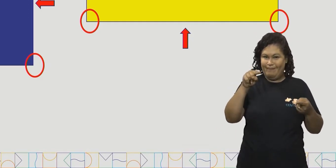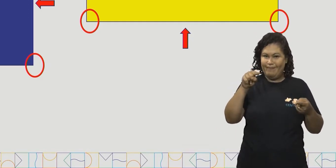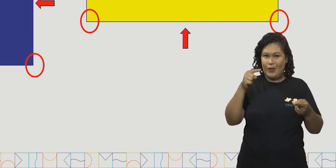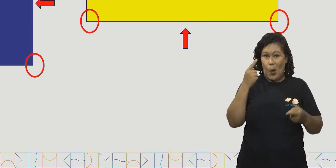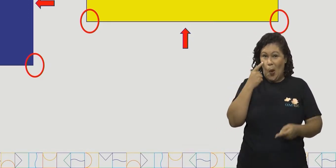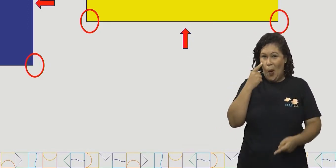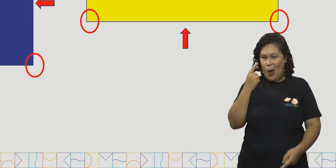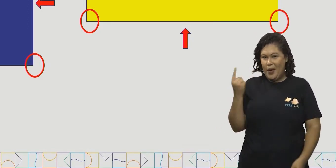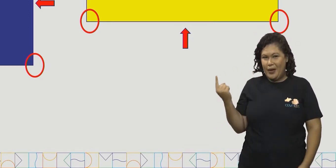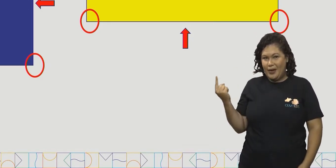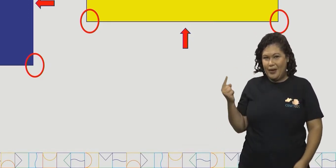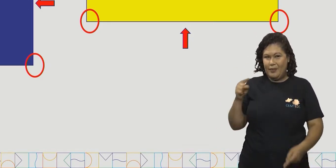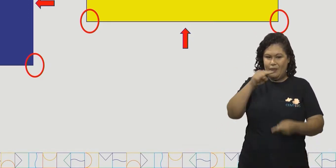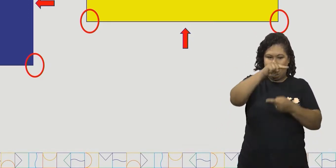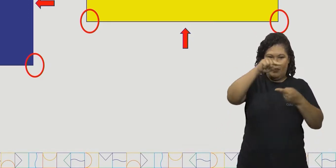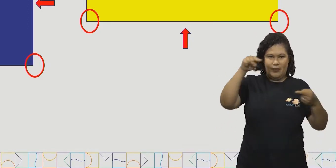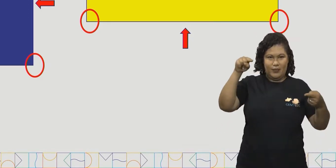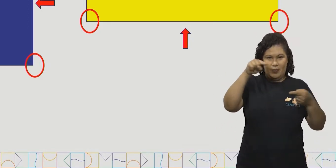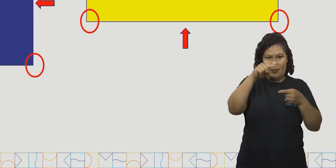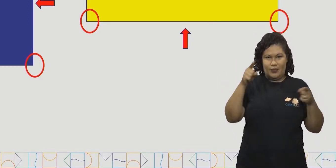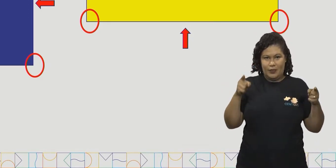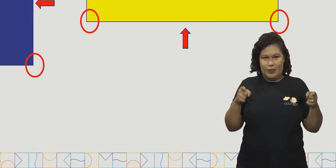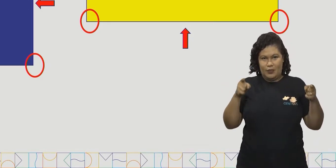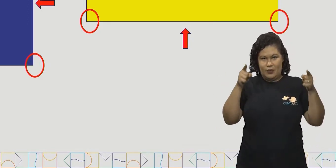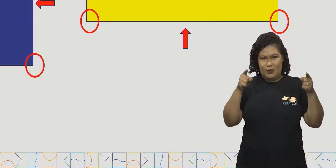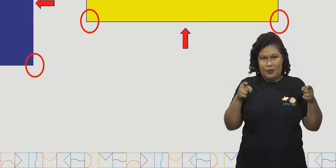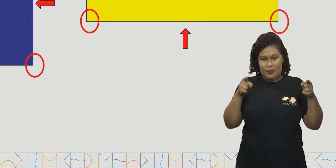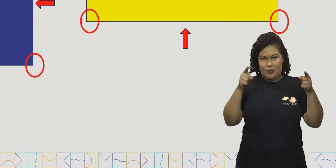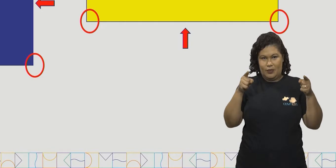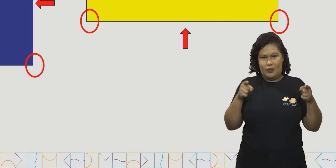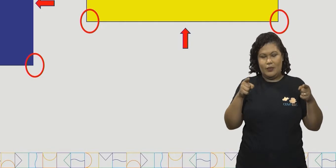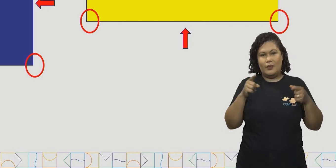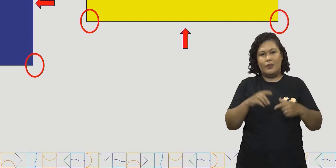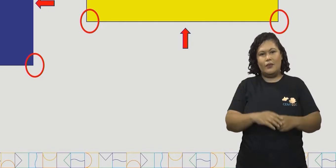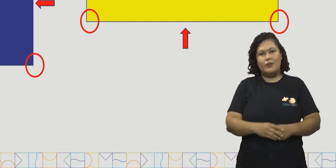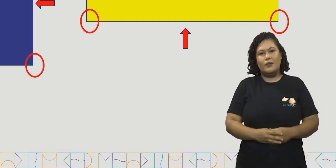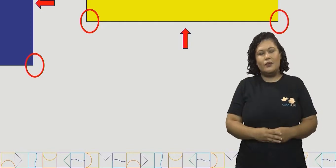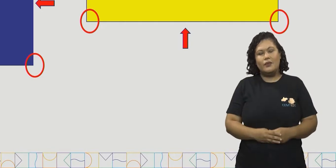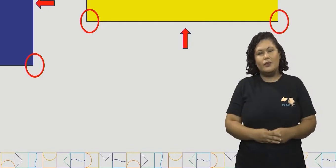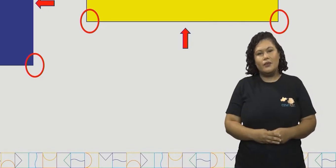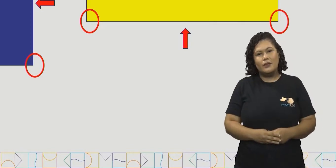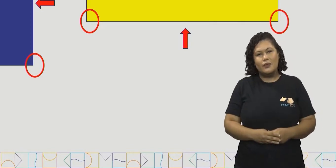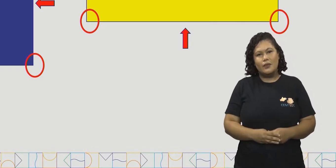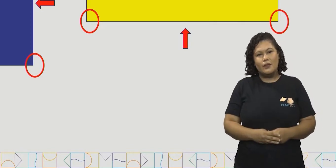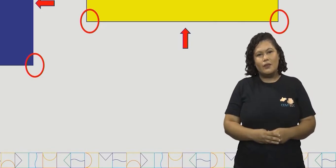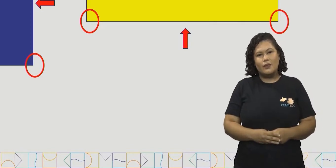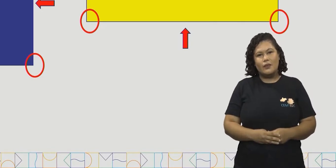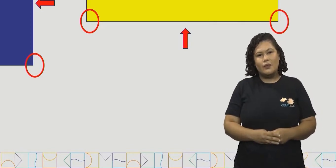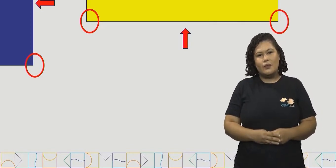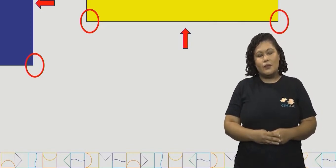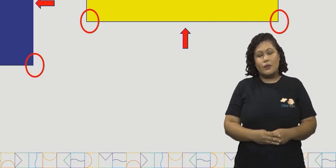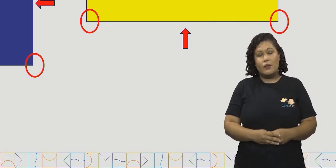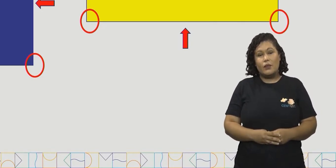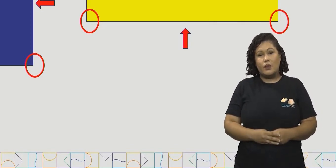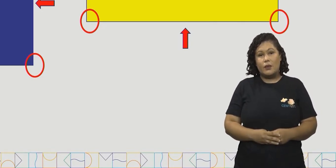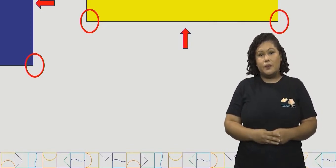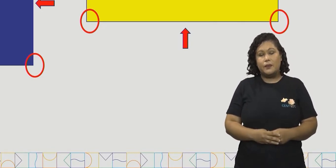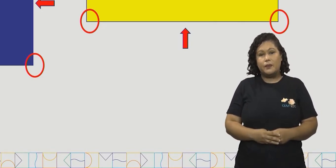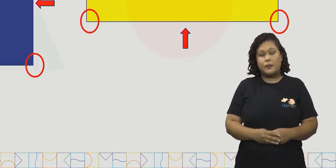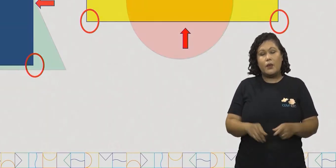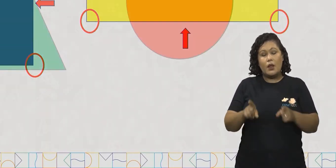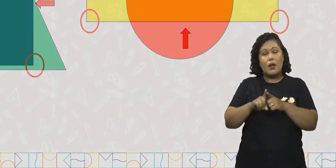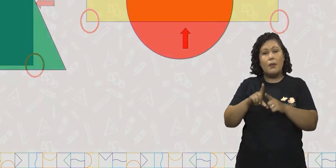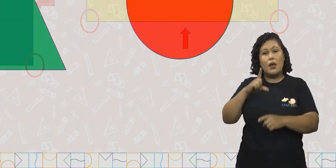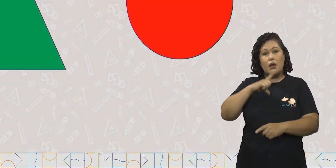pares iguais. Um em cima, o outro embaixo. Um do lado e o outro do outro. Depois,